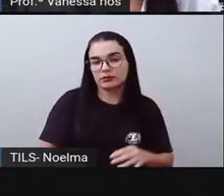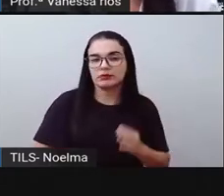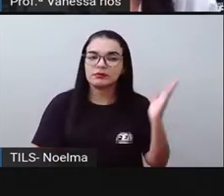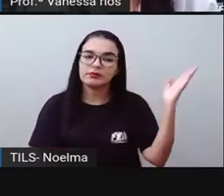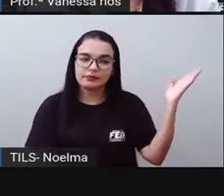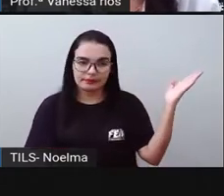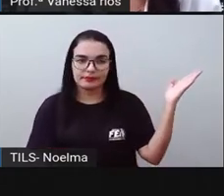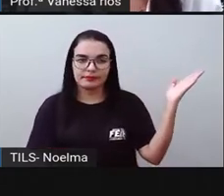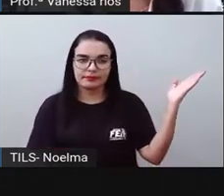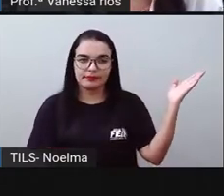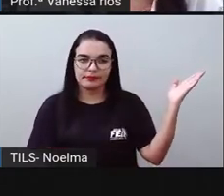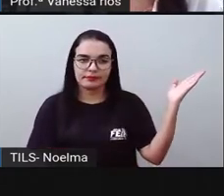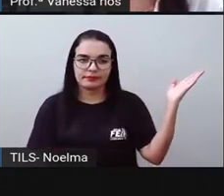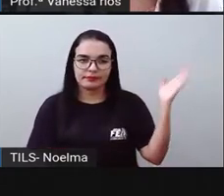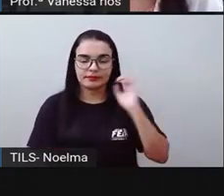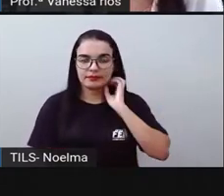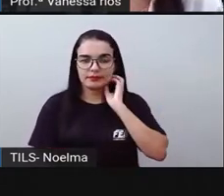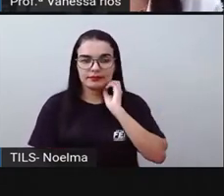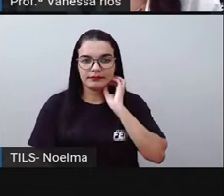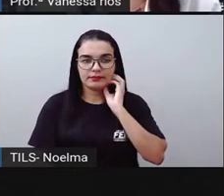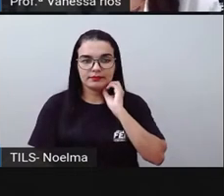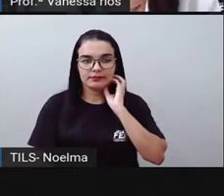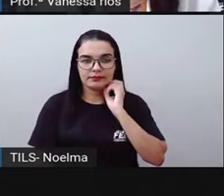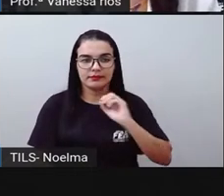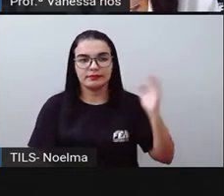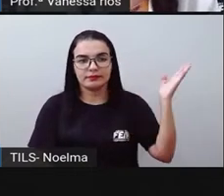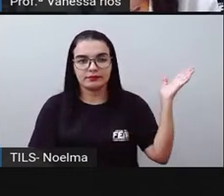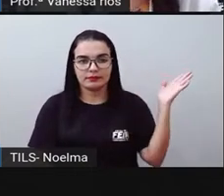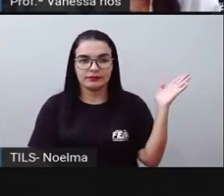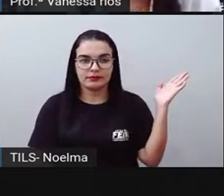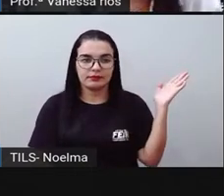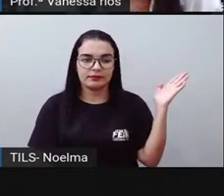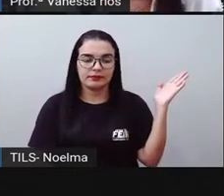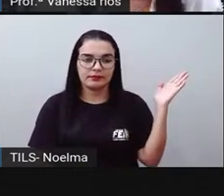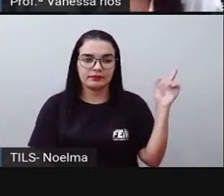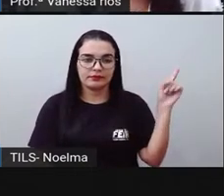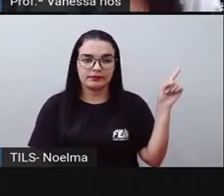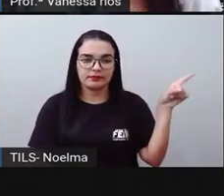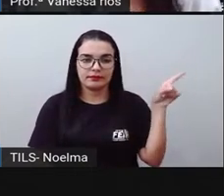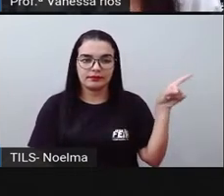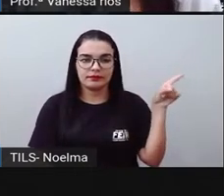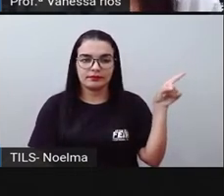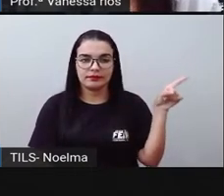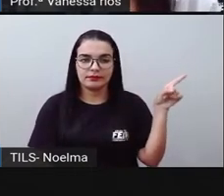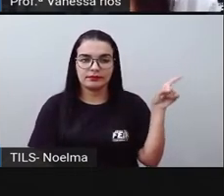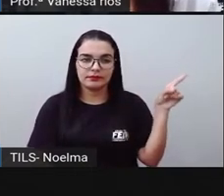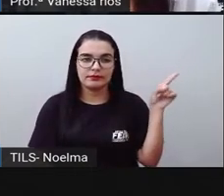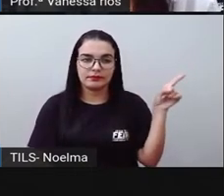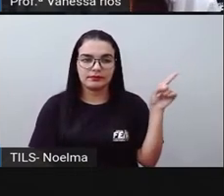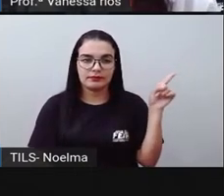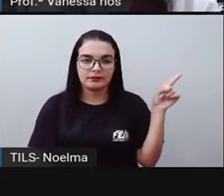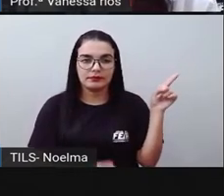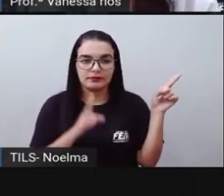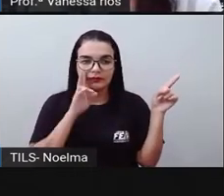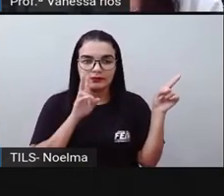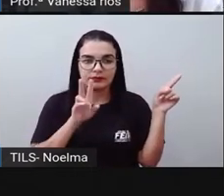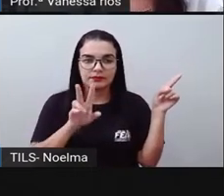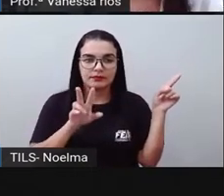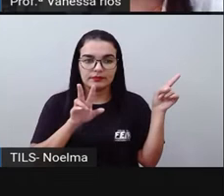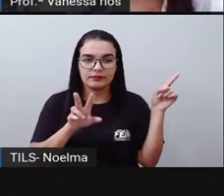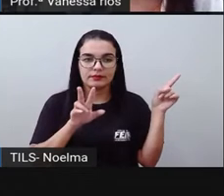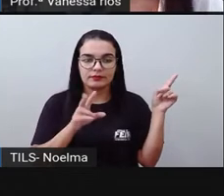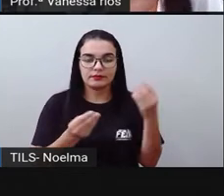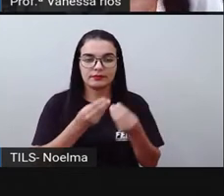quatro mais trezentos e trinta e quatro, quando nós armamos, não é? Observando aí as regras do algoritmo da